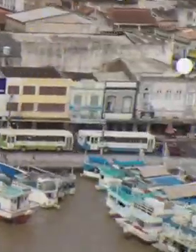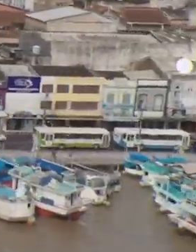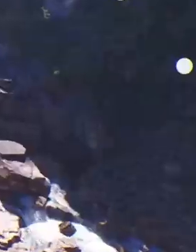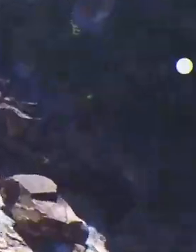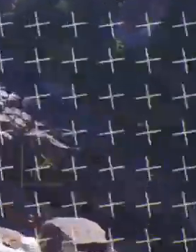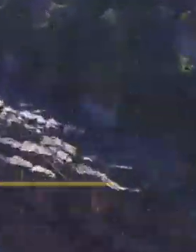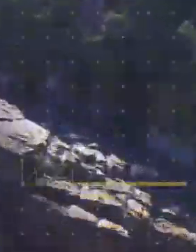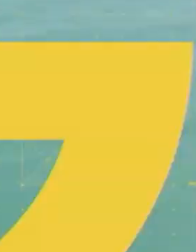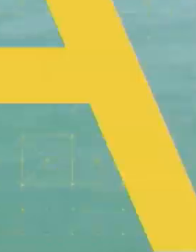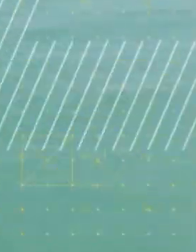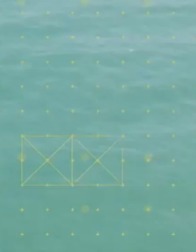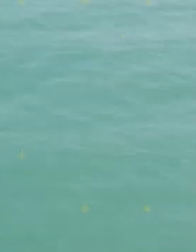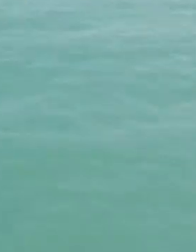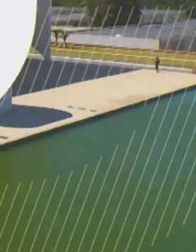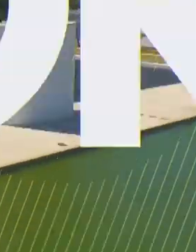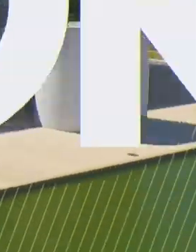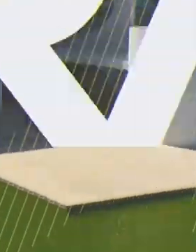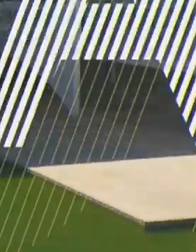Paz e bem.